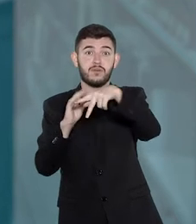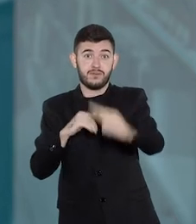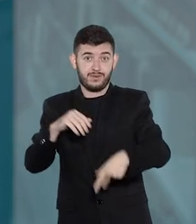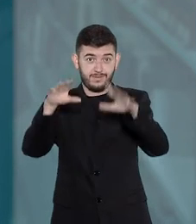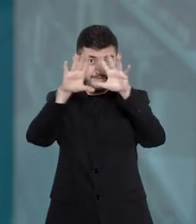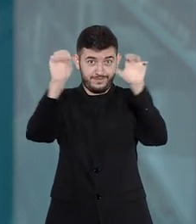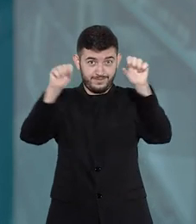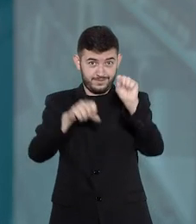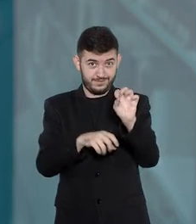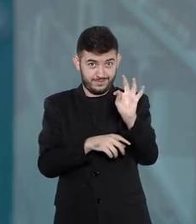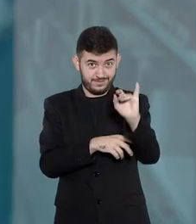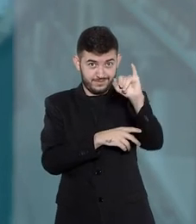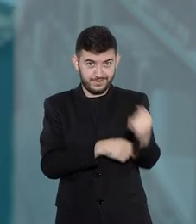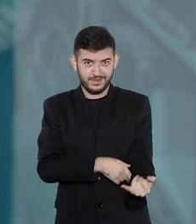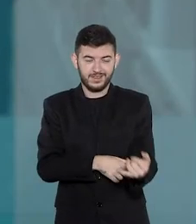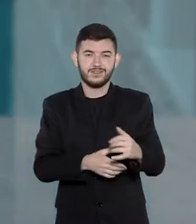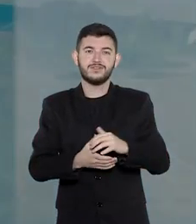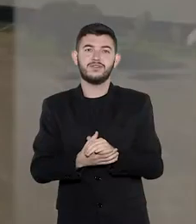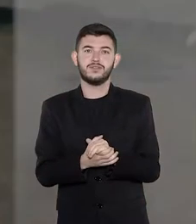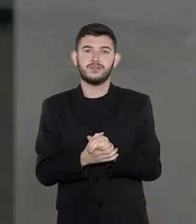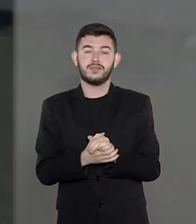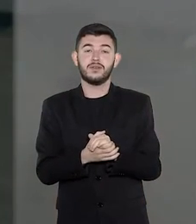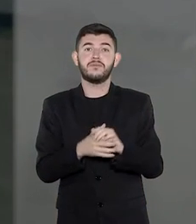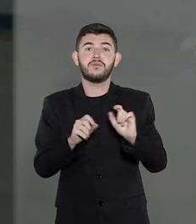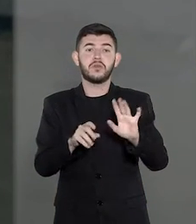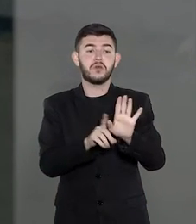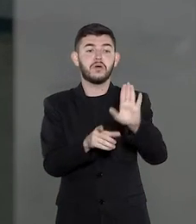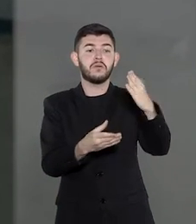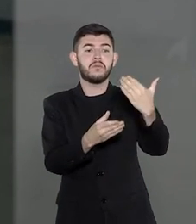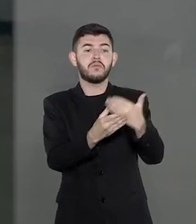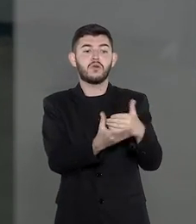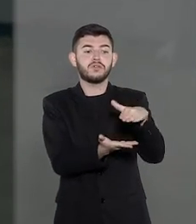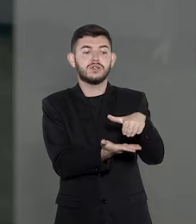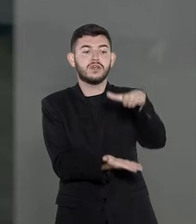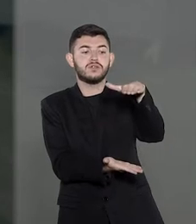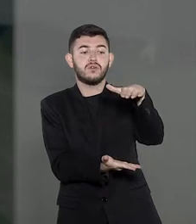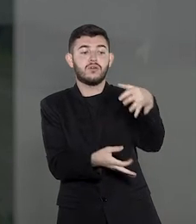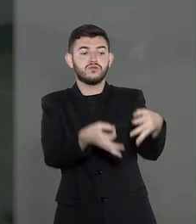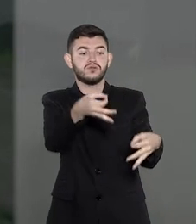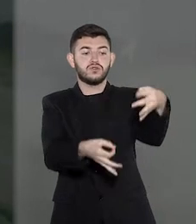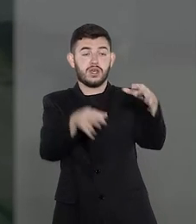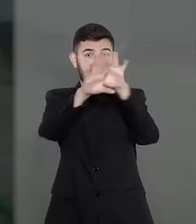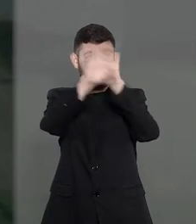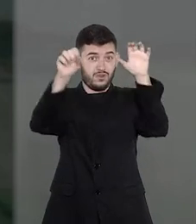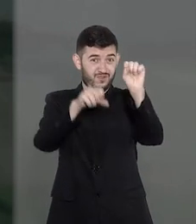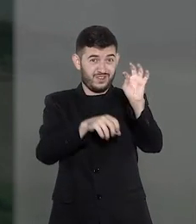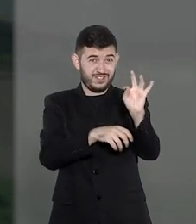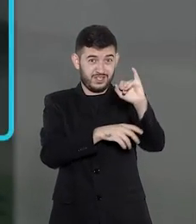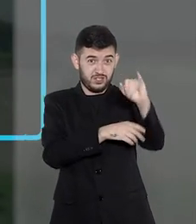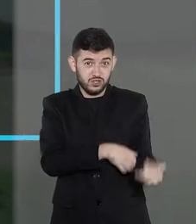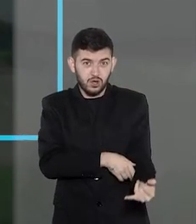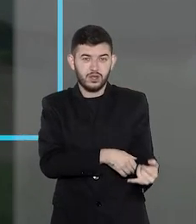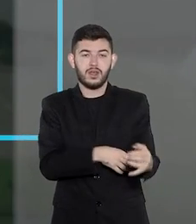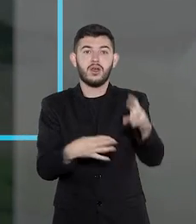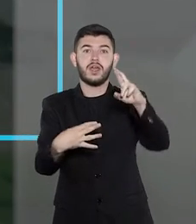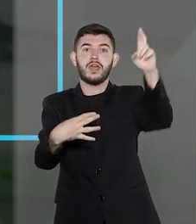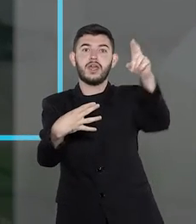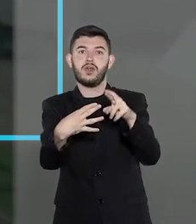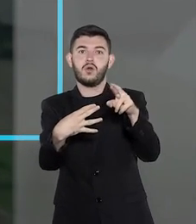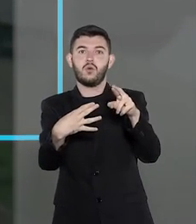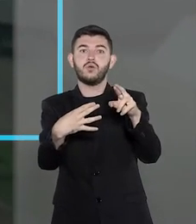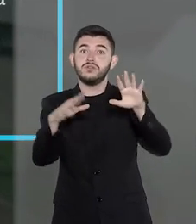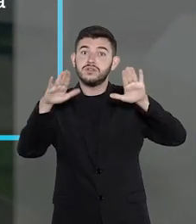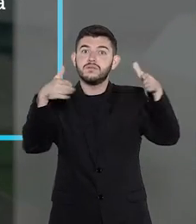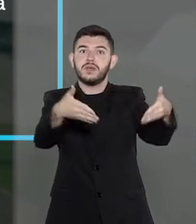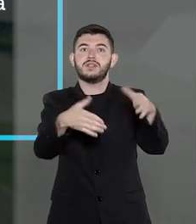no Superior Tribunal de Justiça. A principal classe processual julgado no STJ é o recurso especial,